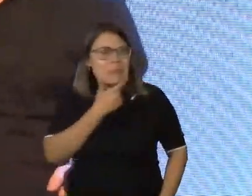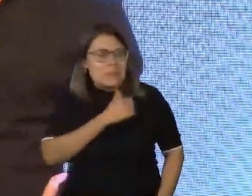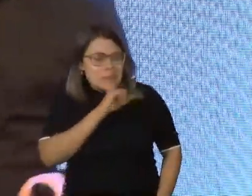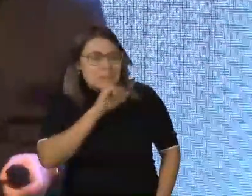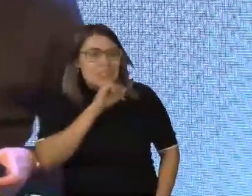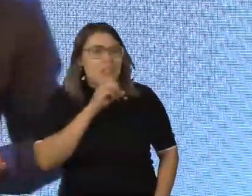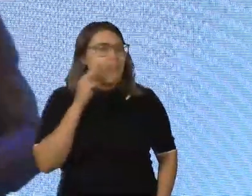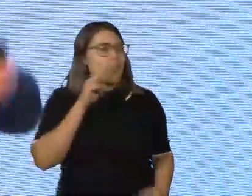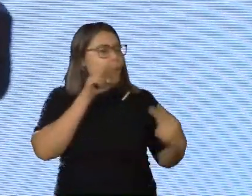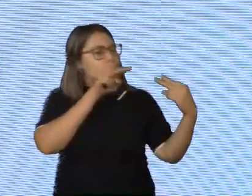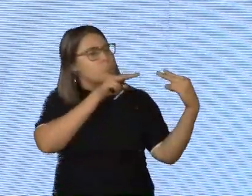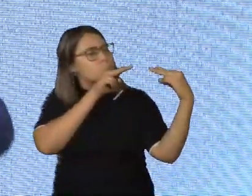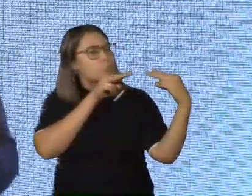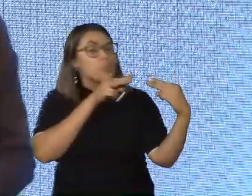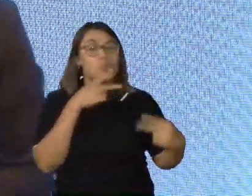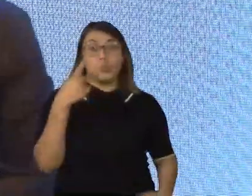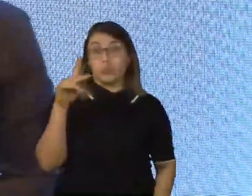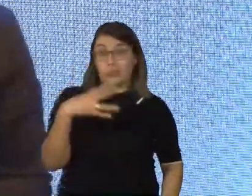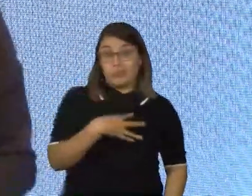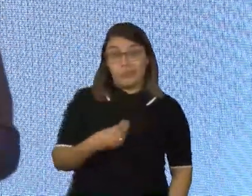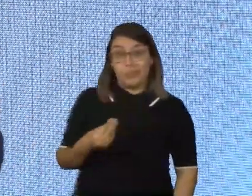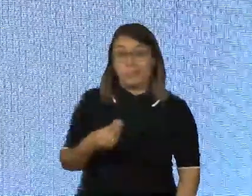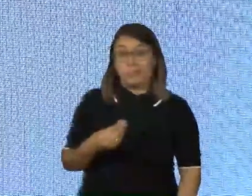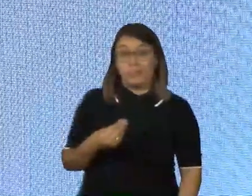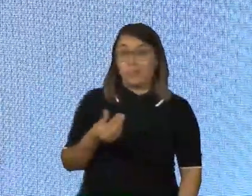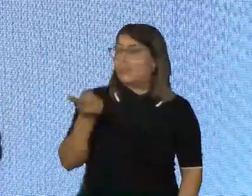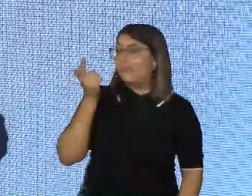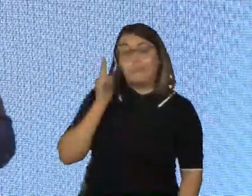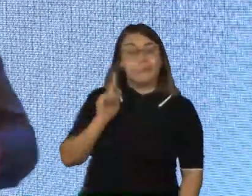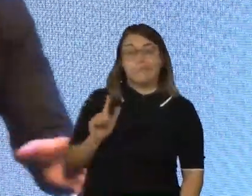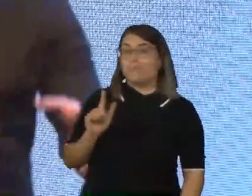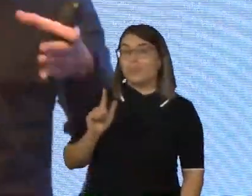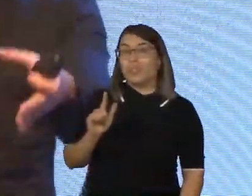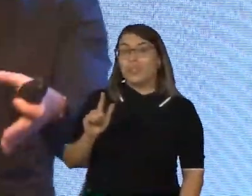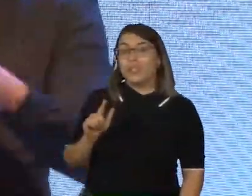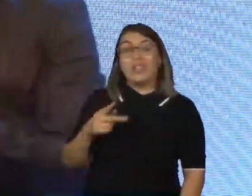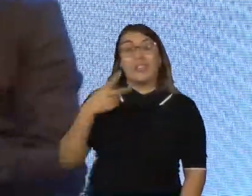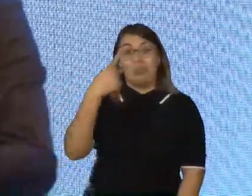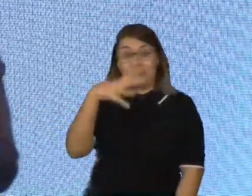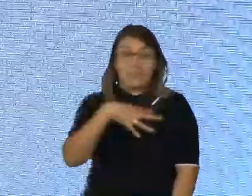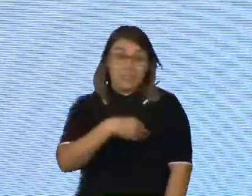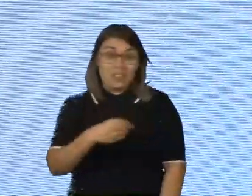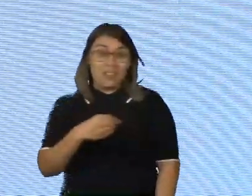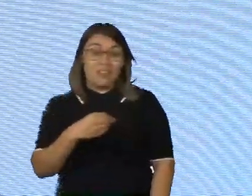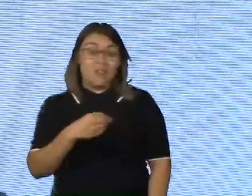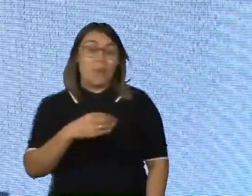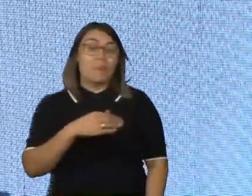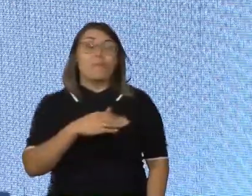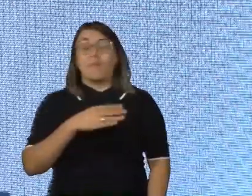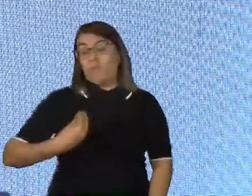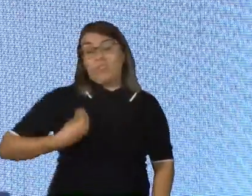prognósticos que diziam, a sua filha, ela não vai conseguir. A sua filha vai vegetar numa cama. Muitos